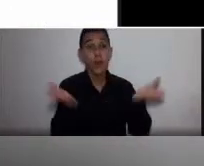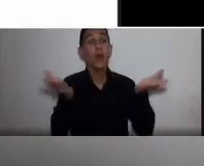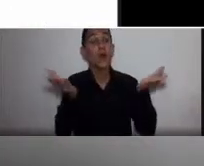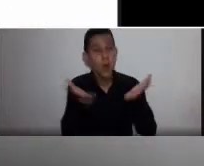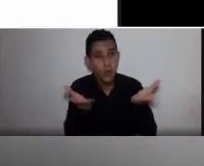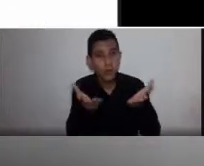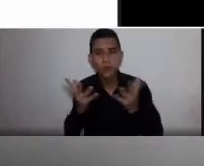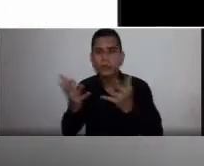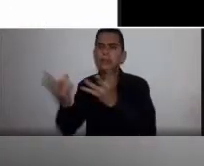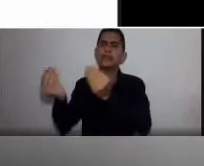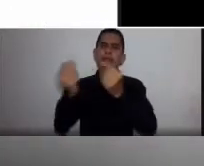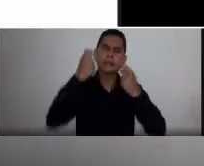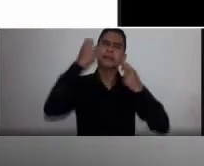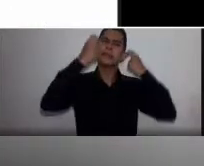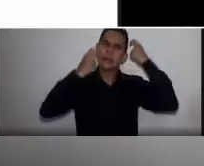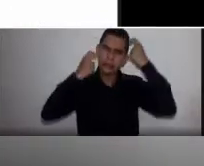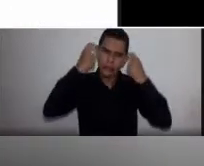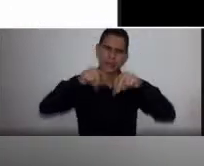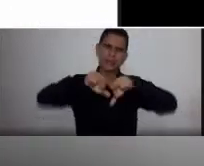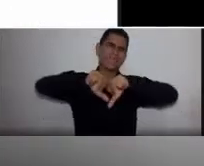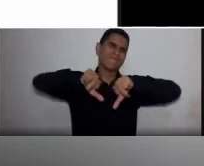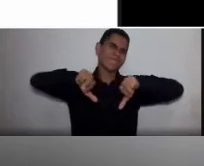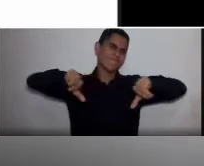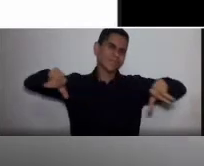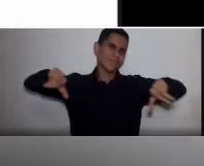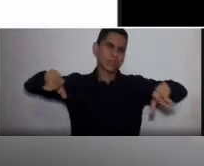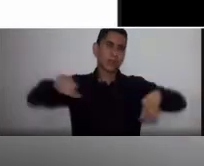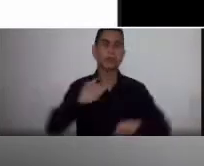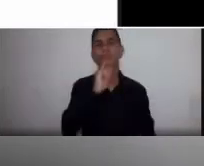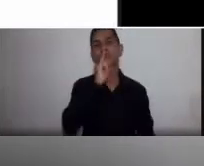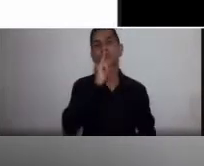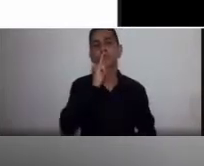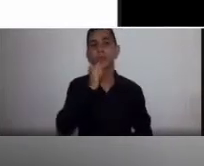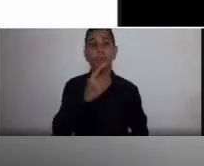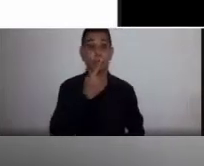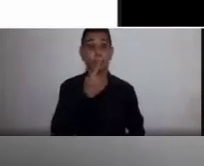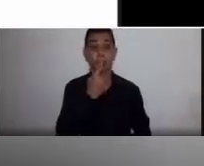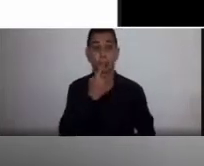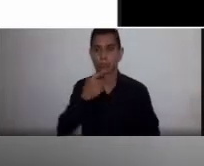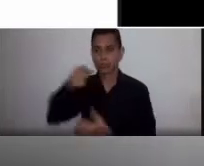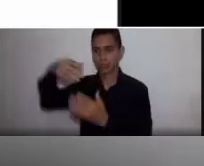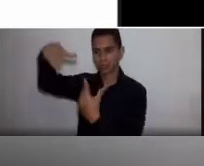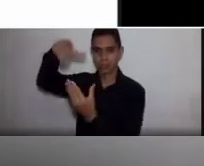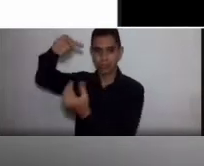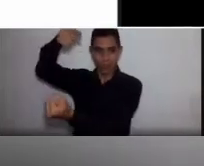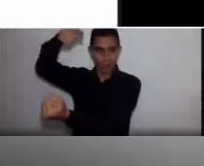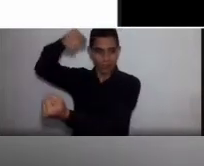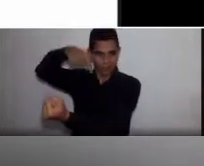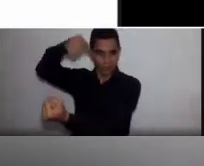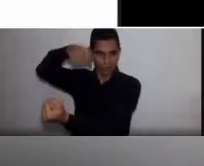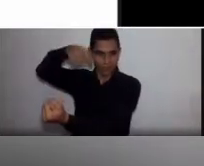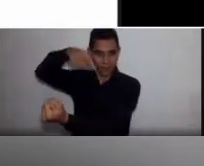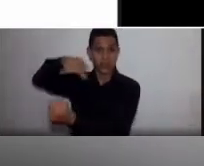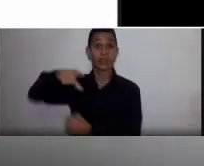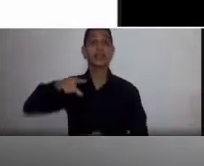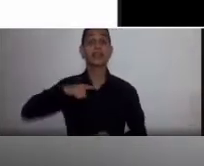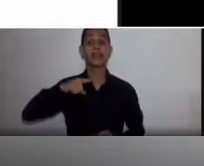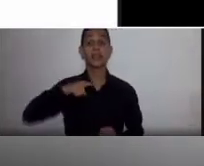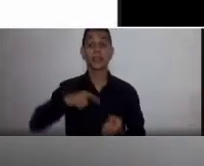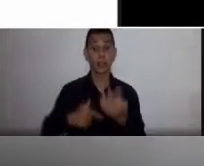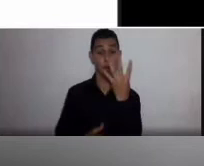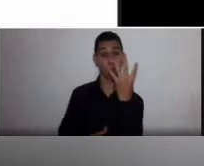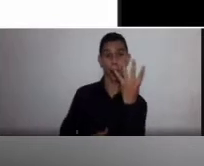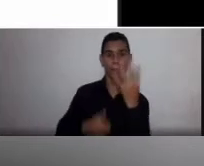justamente com esses aspectos, porque com relação à transfusão sanguínea, nós temos aí quatro vertentes a considerar.